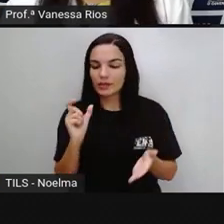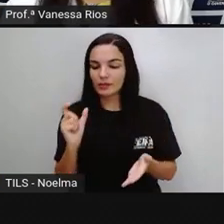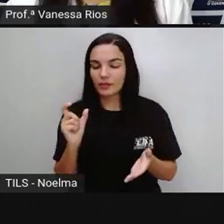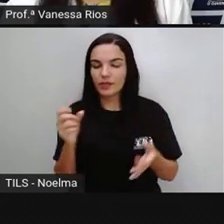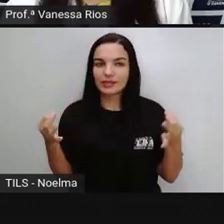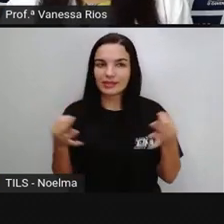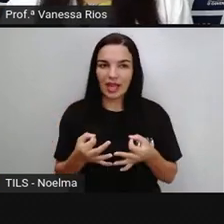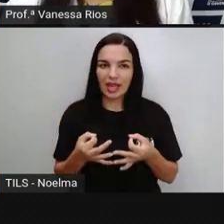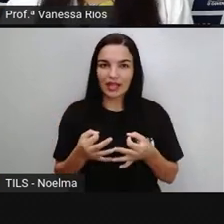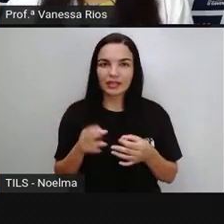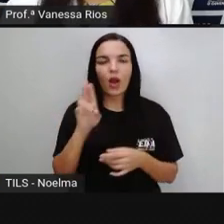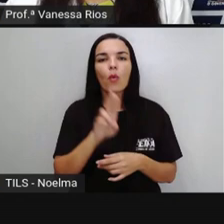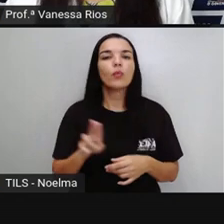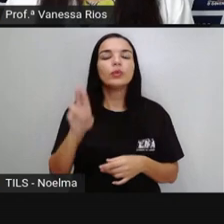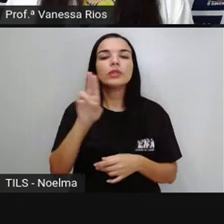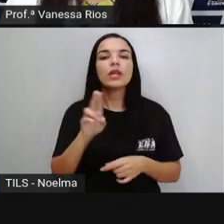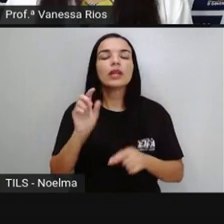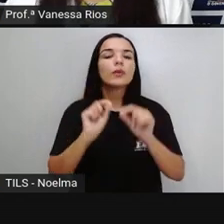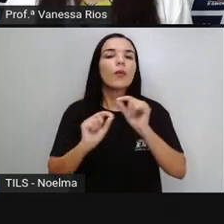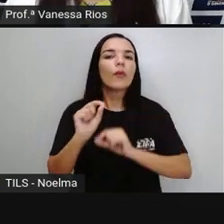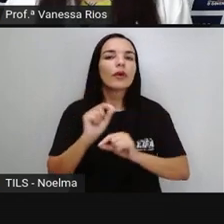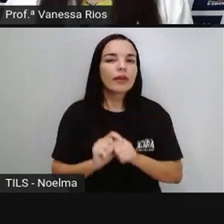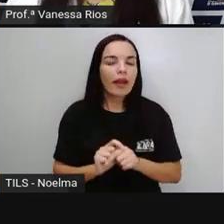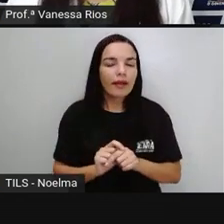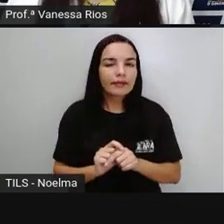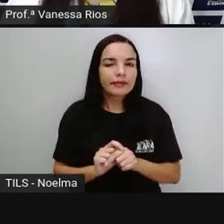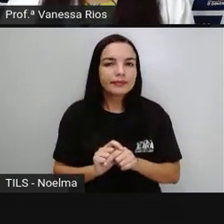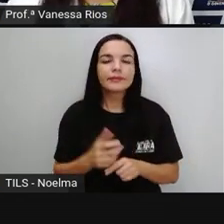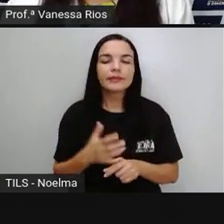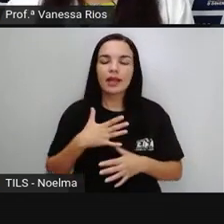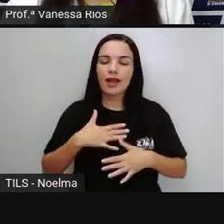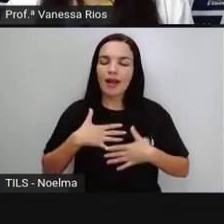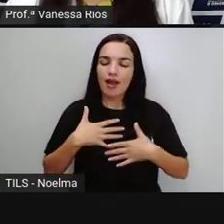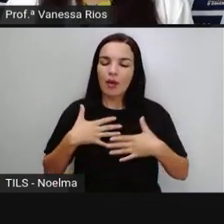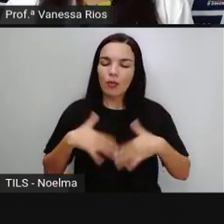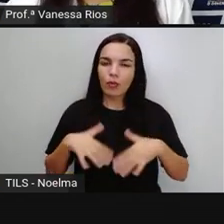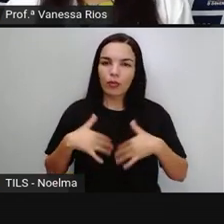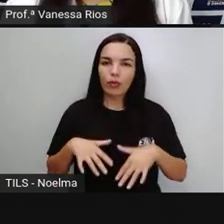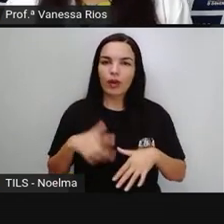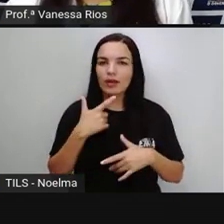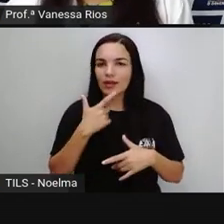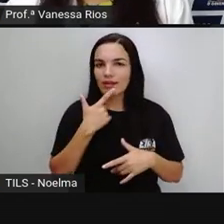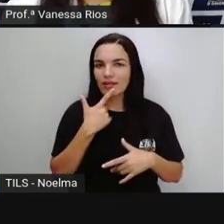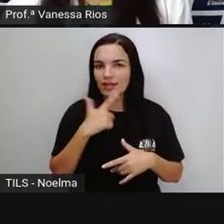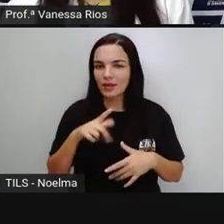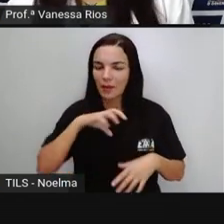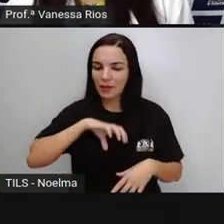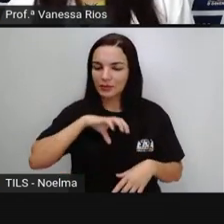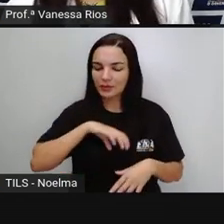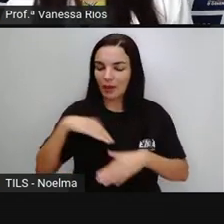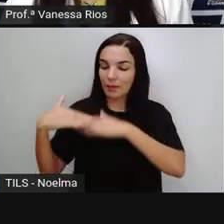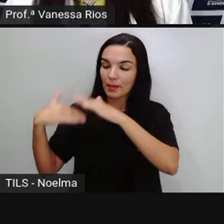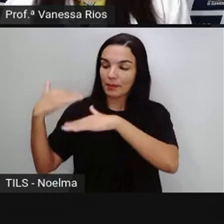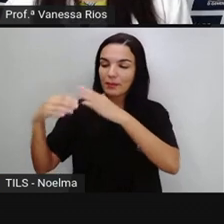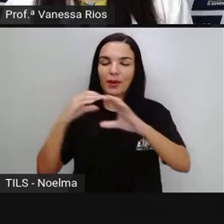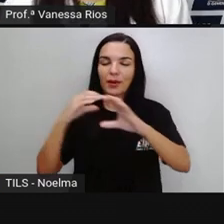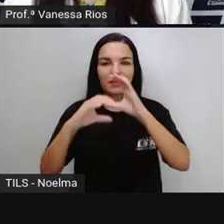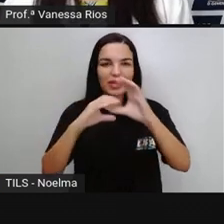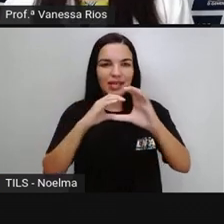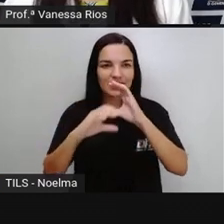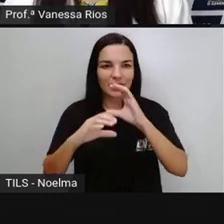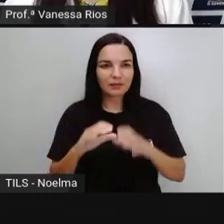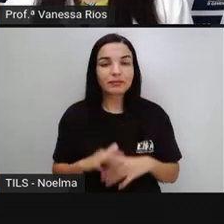forma correta, utilizando aí de forma satisfatória a nossa língua portuguesa no seu processo de comunicação.